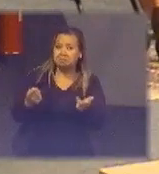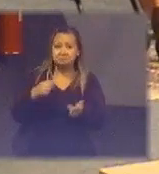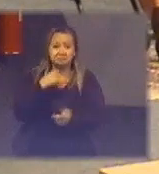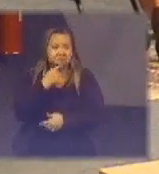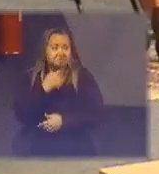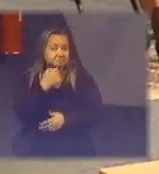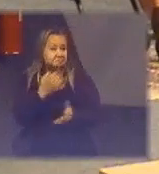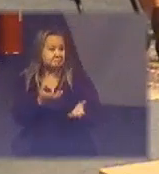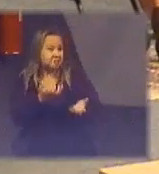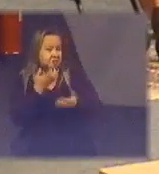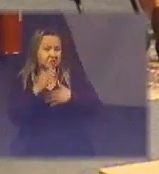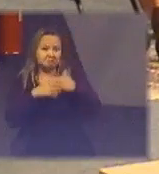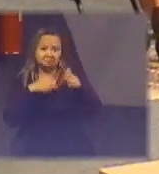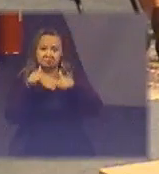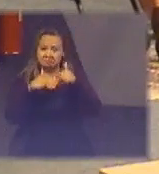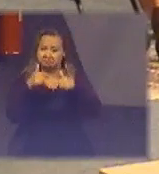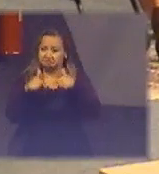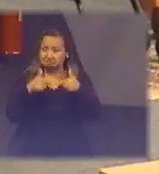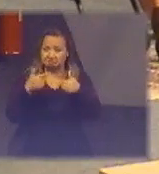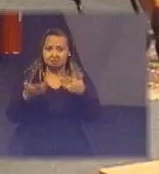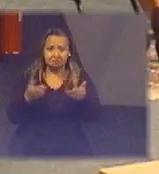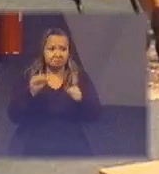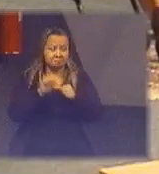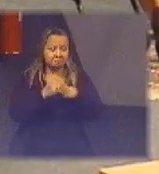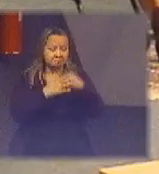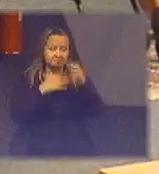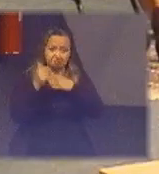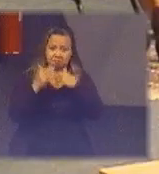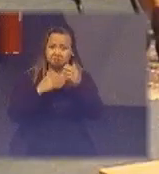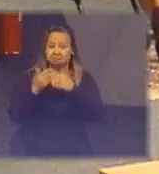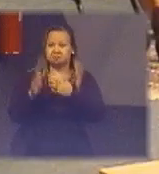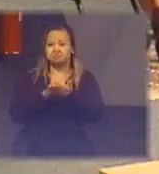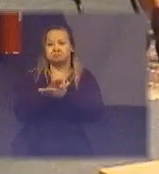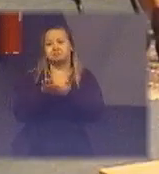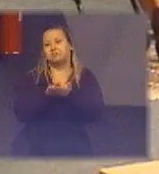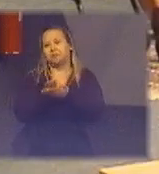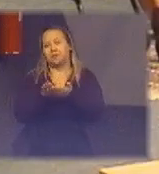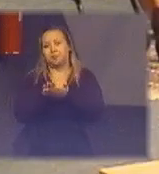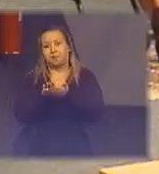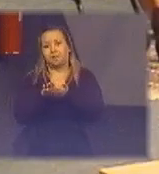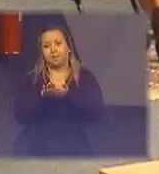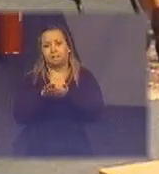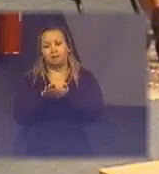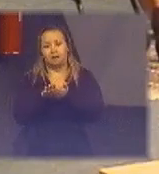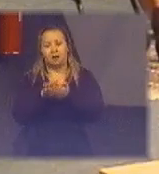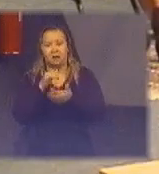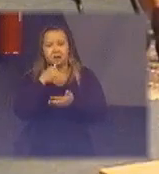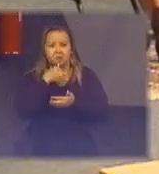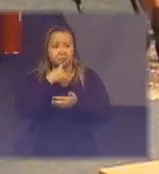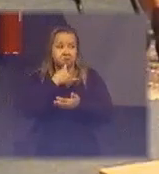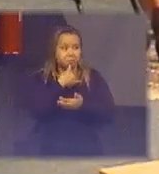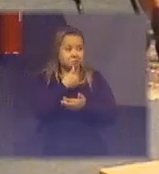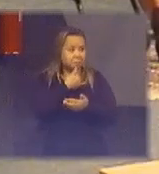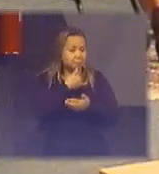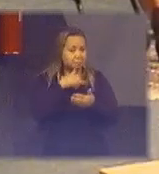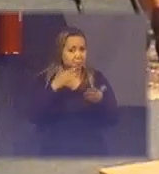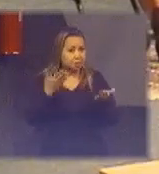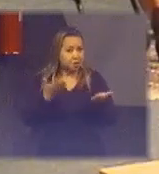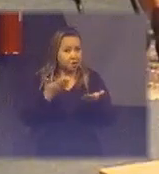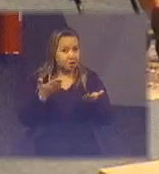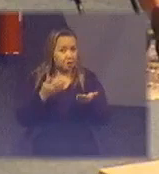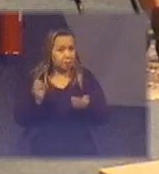na massa e resolver felizmente agora com esse novo governo a gente tem visto